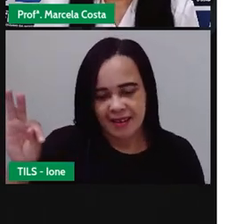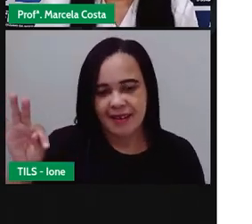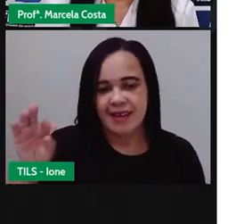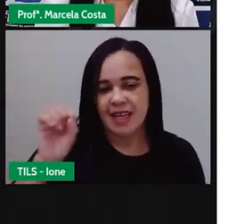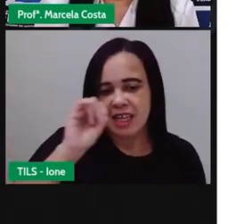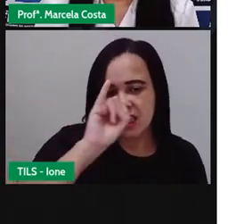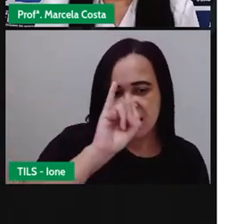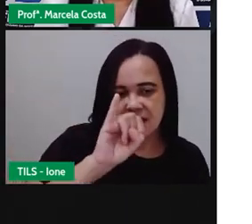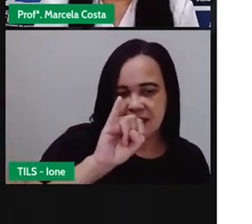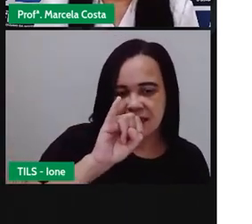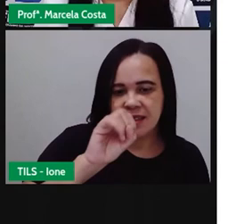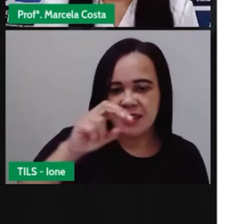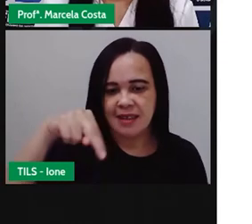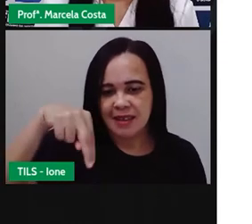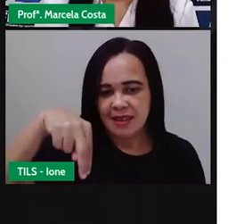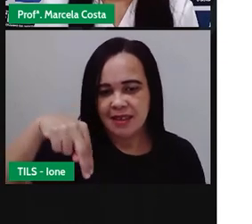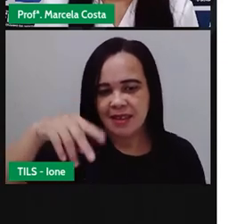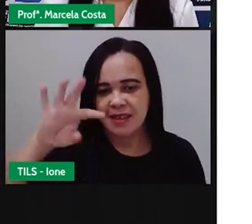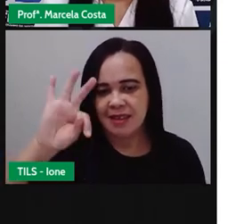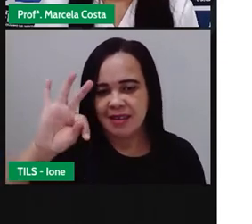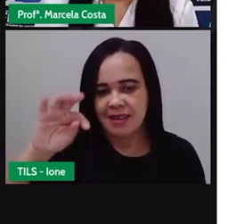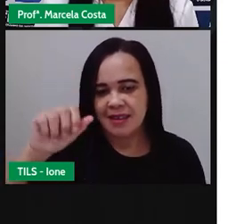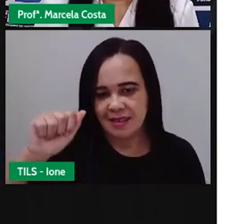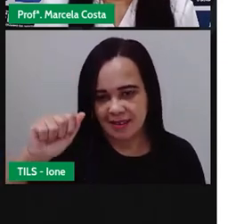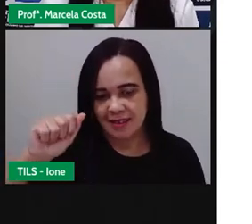Olha a palavra FI T.